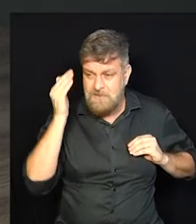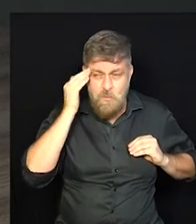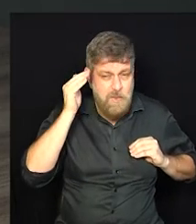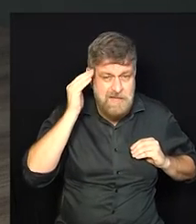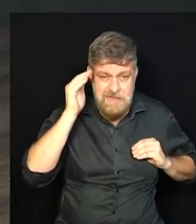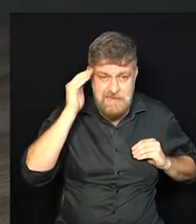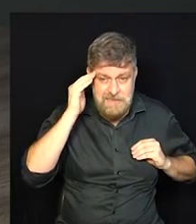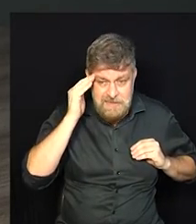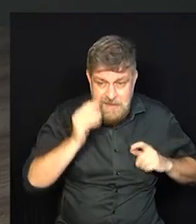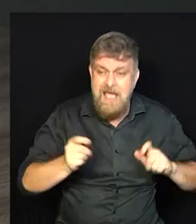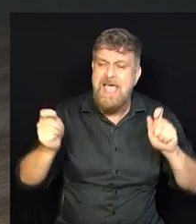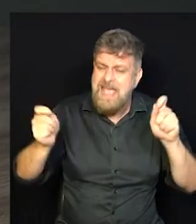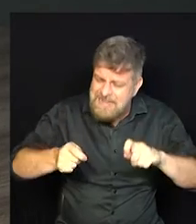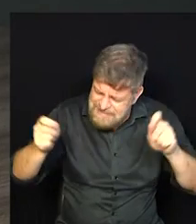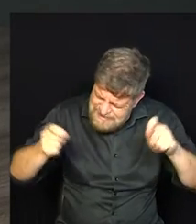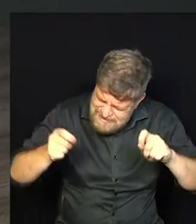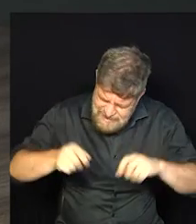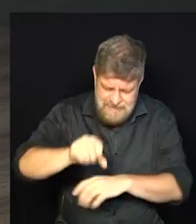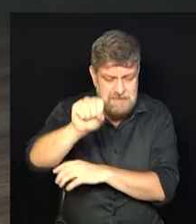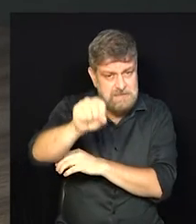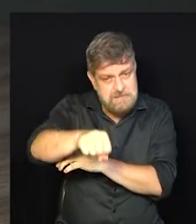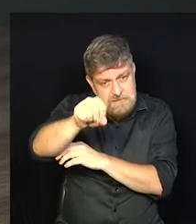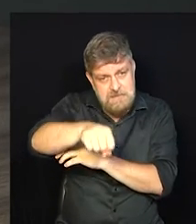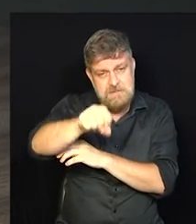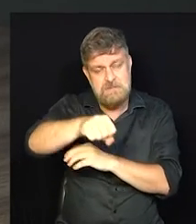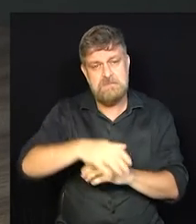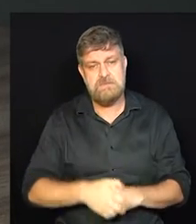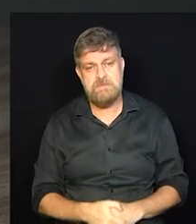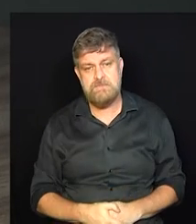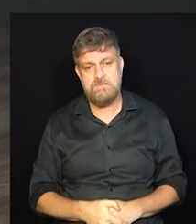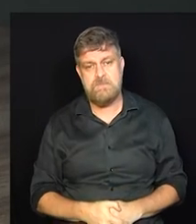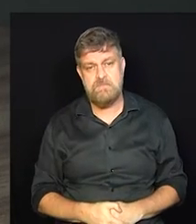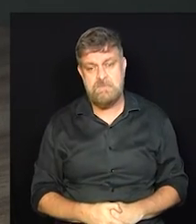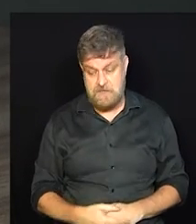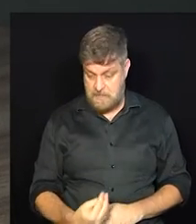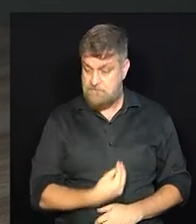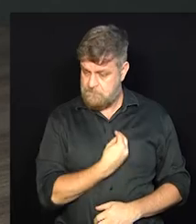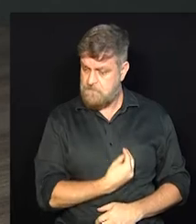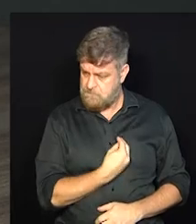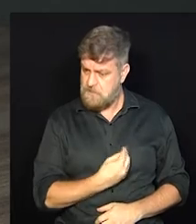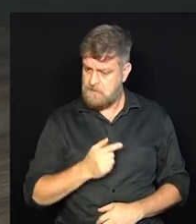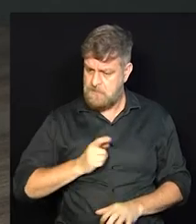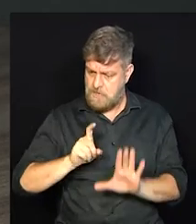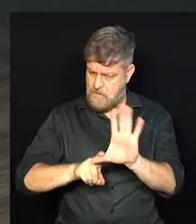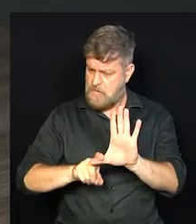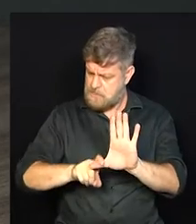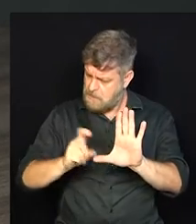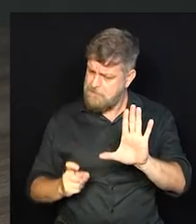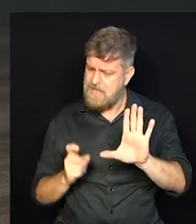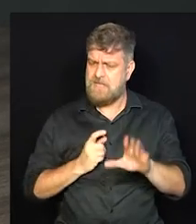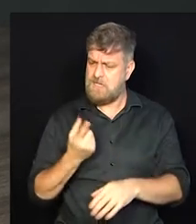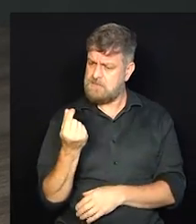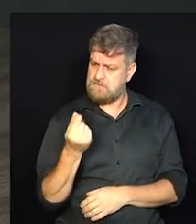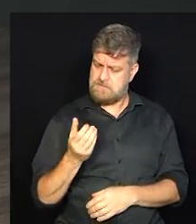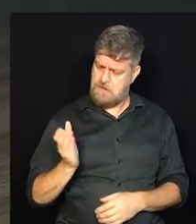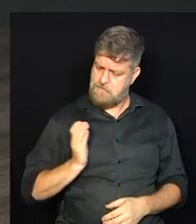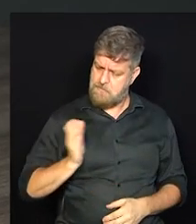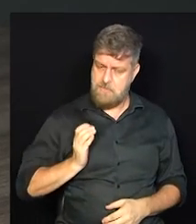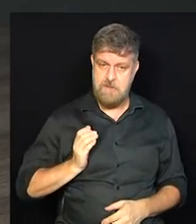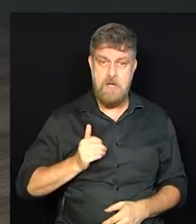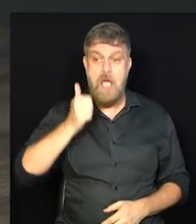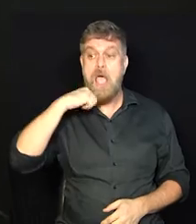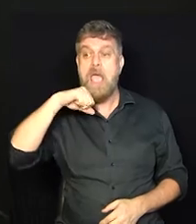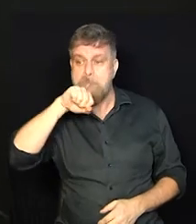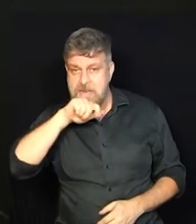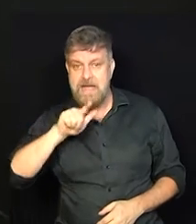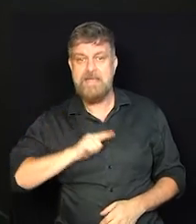entendendo muito bem que é possível, assim, não sobreviver, viver mesmo com qualidade sendo